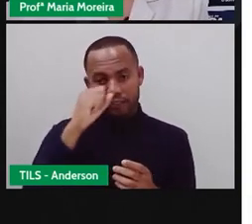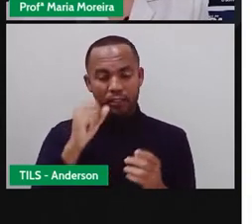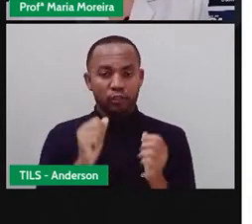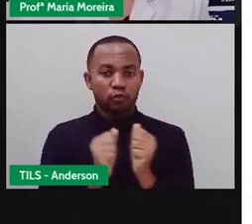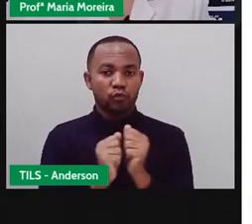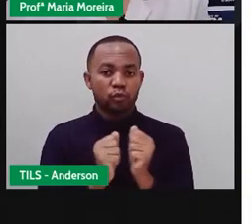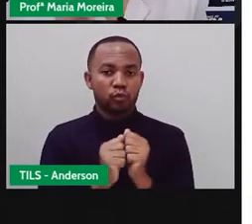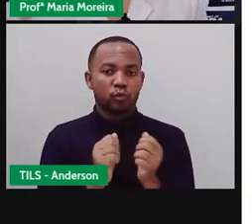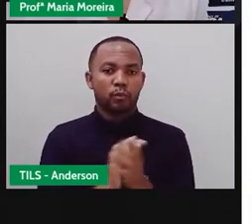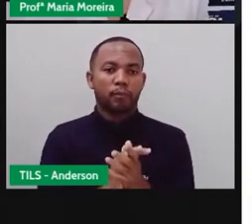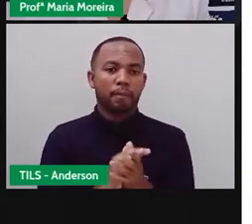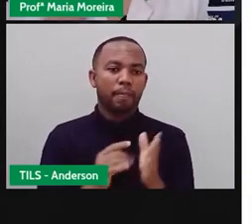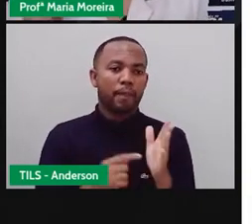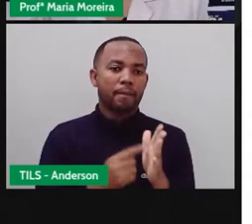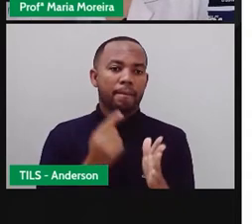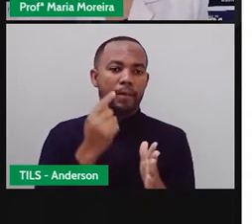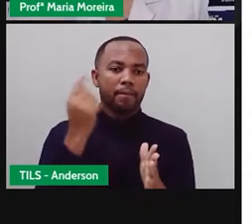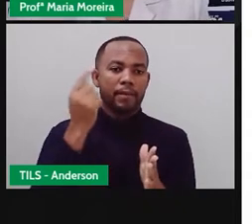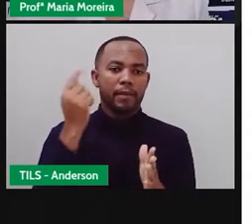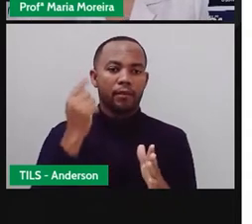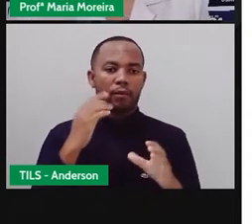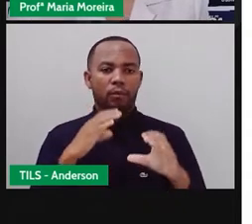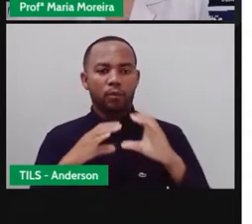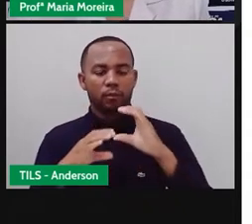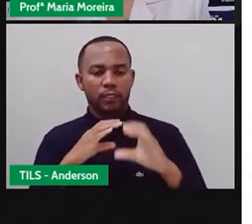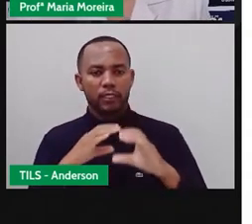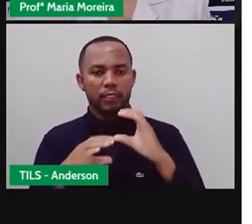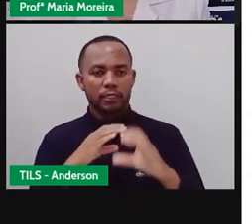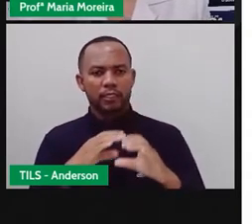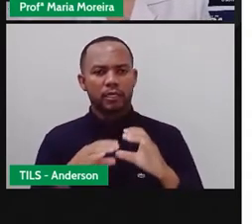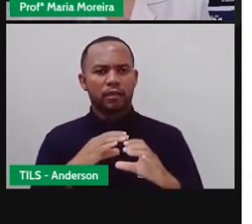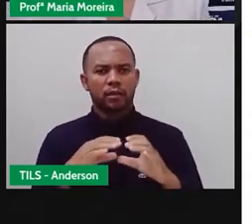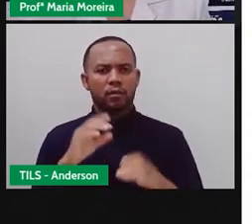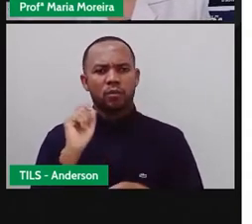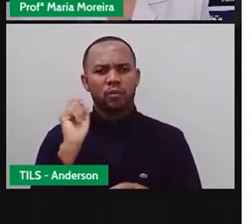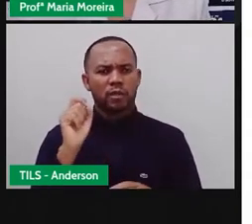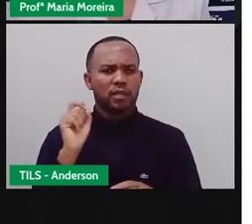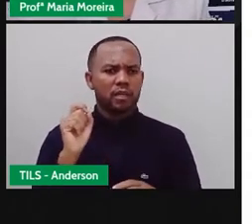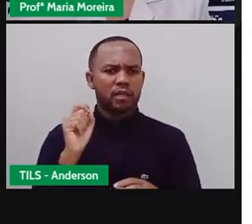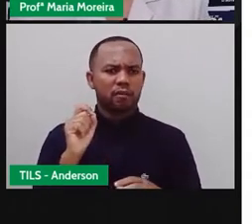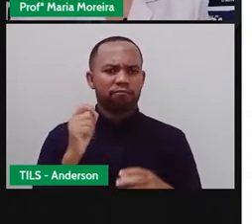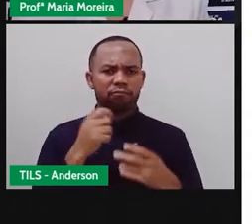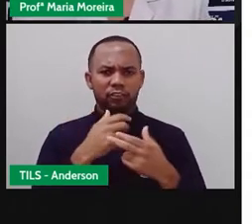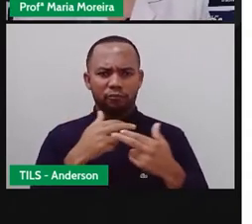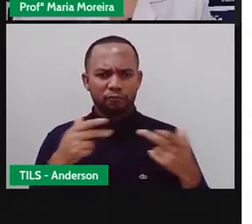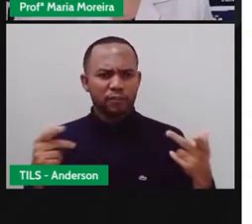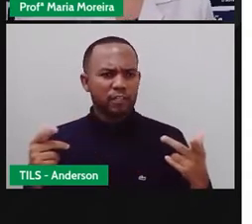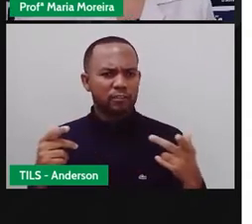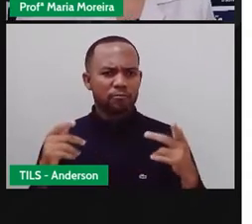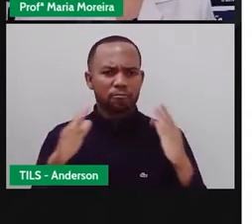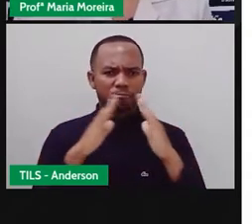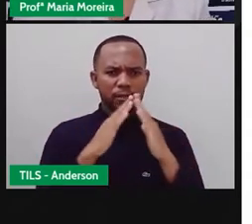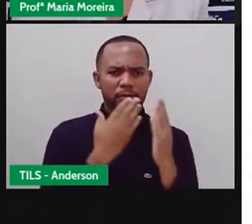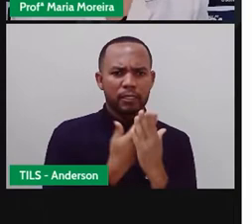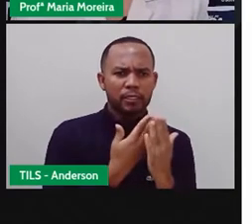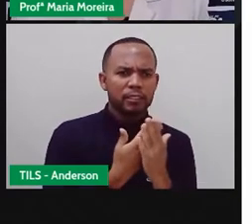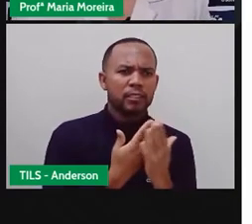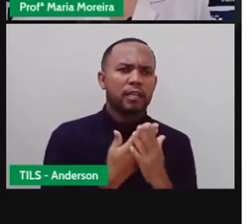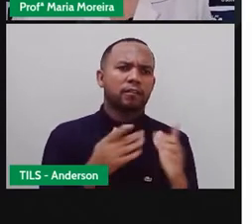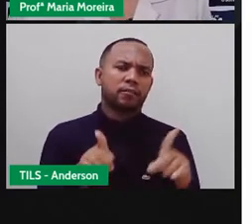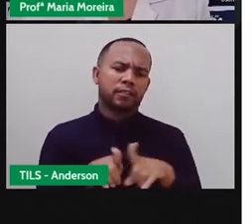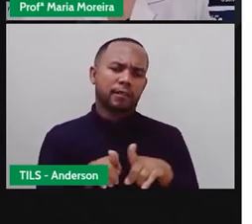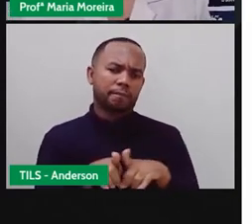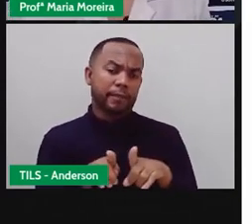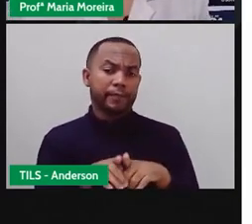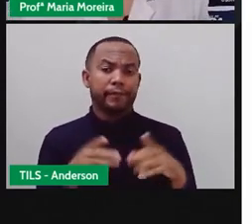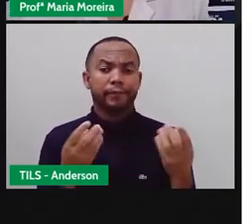né? Bom, primeiro, os meios de comunicação são ferramentas, né? Que possibilitam a comunicação entre os indivíduos. Isso a